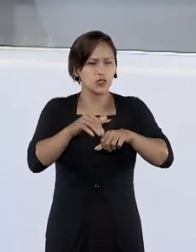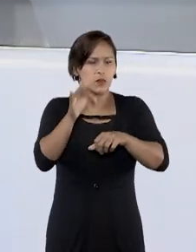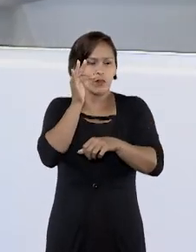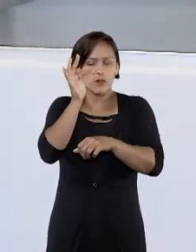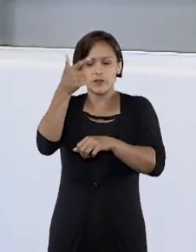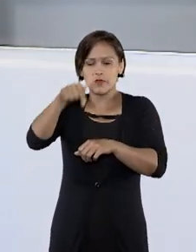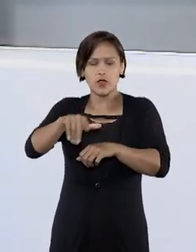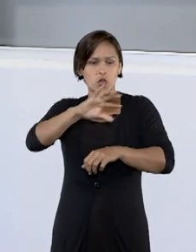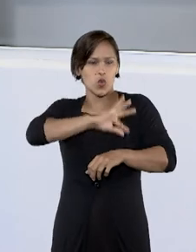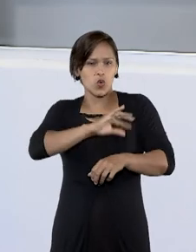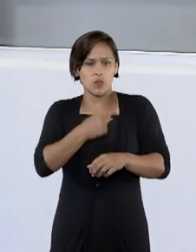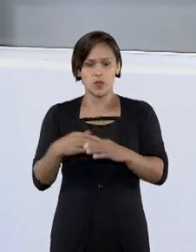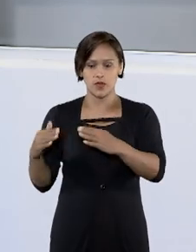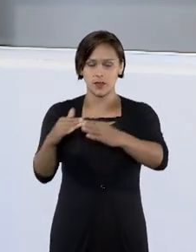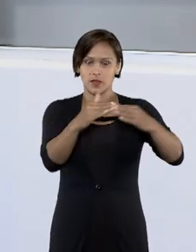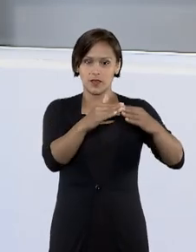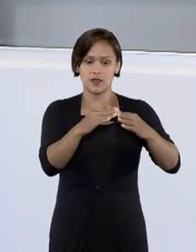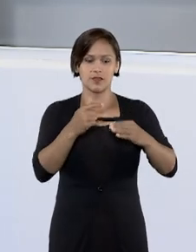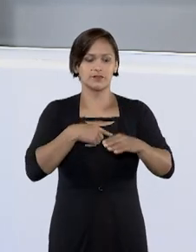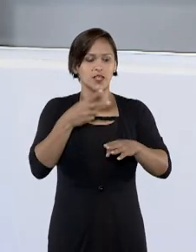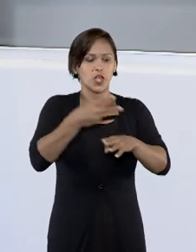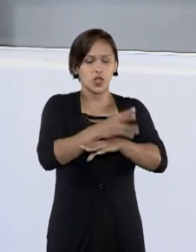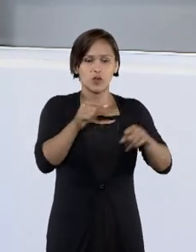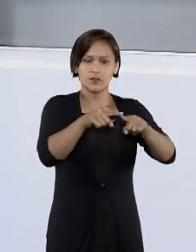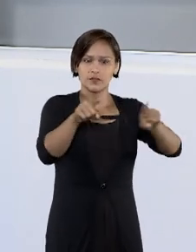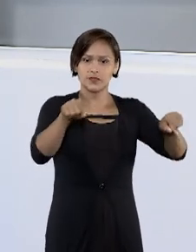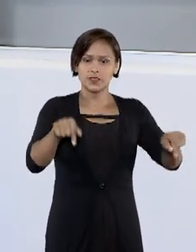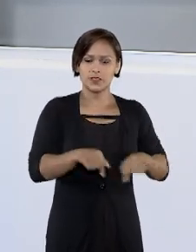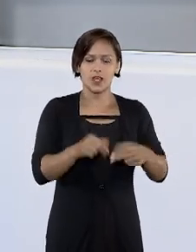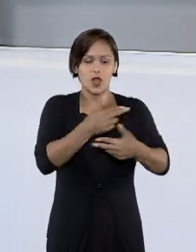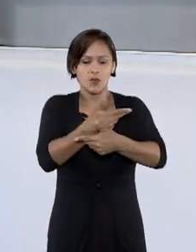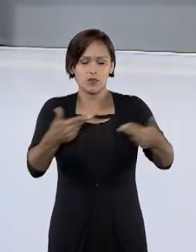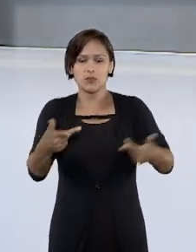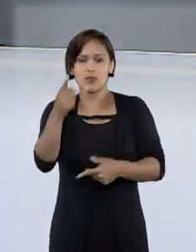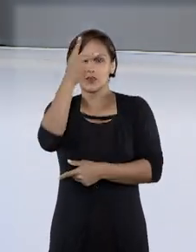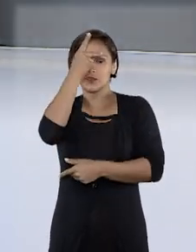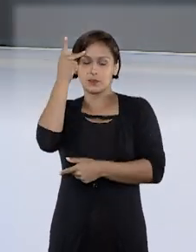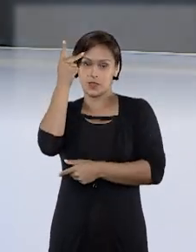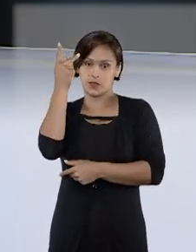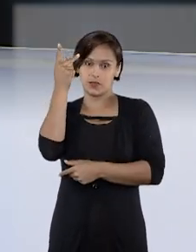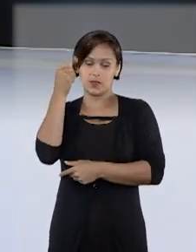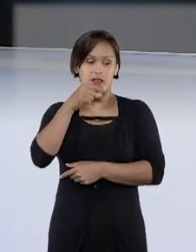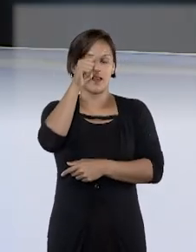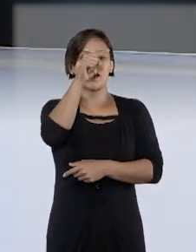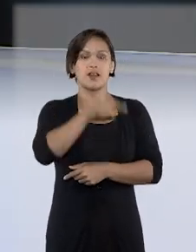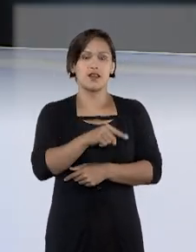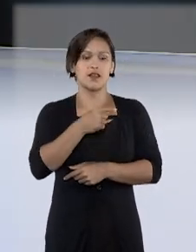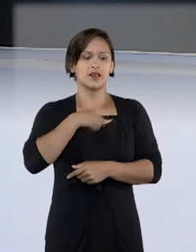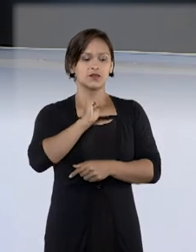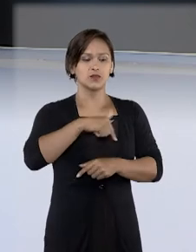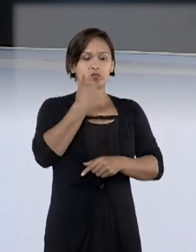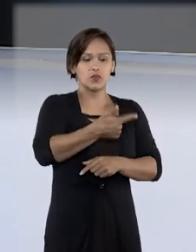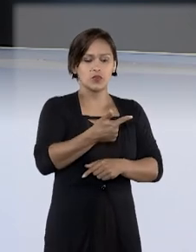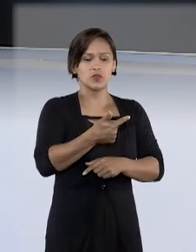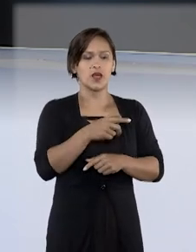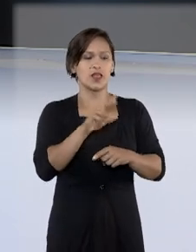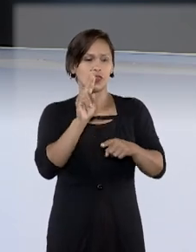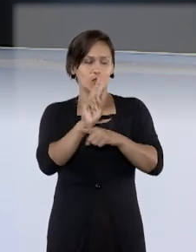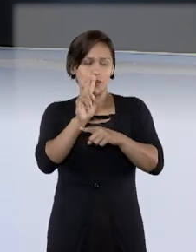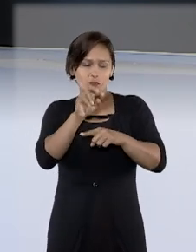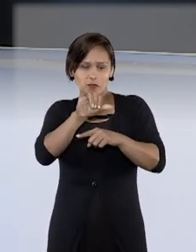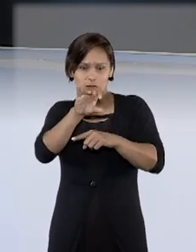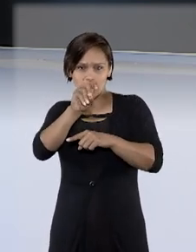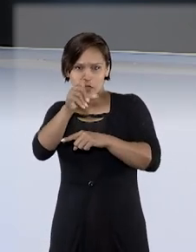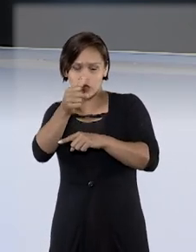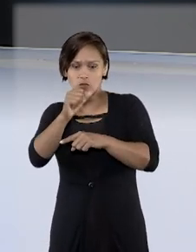trazido para a delegacia, ele entrou nessa sala com outras pessoas. Ali, do outro lado do vidro,